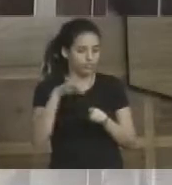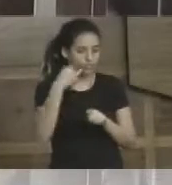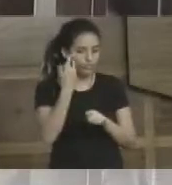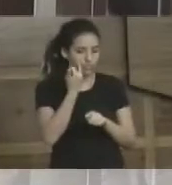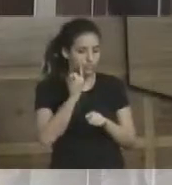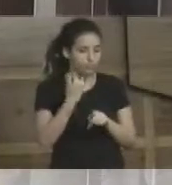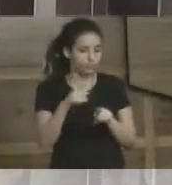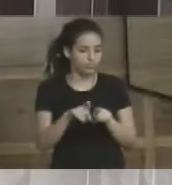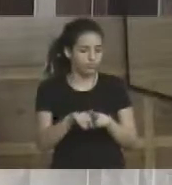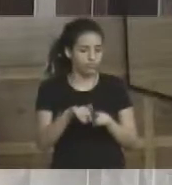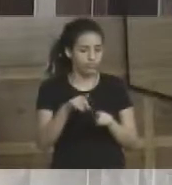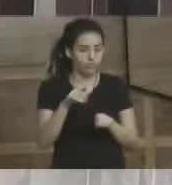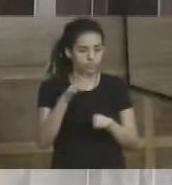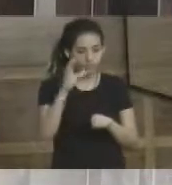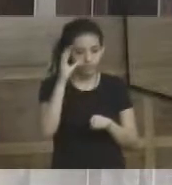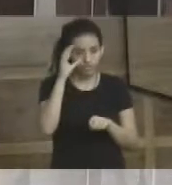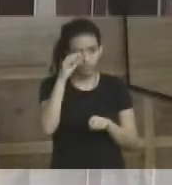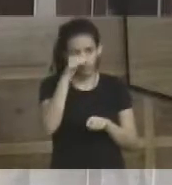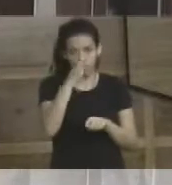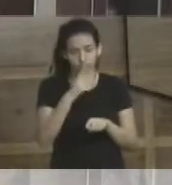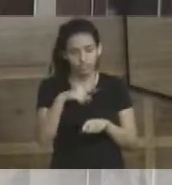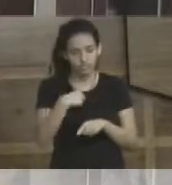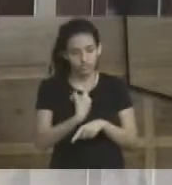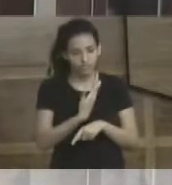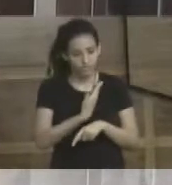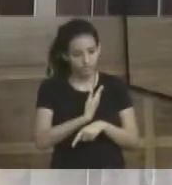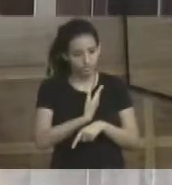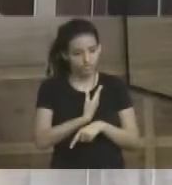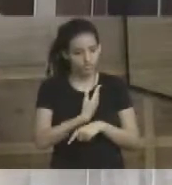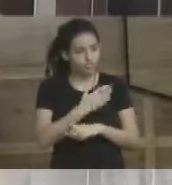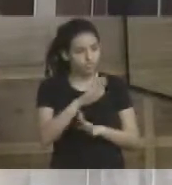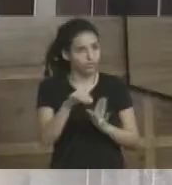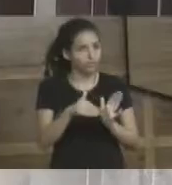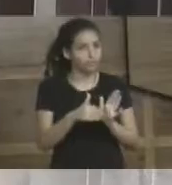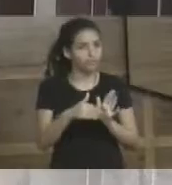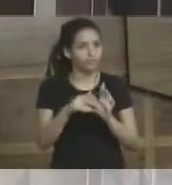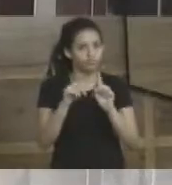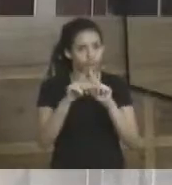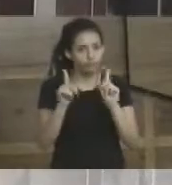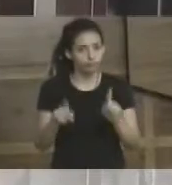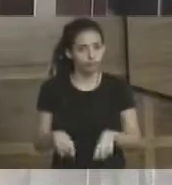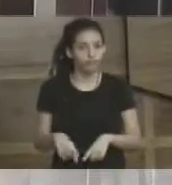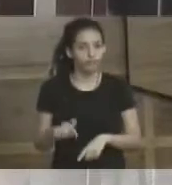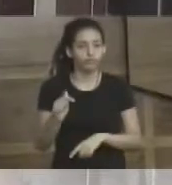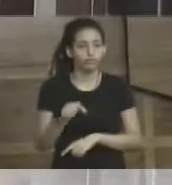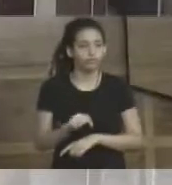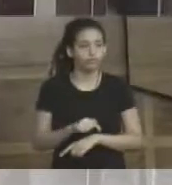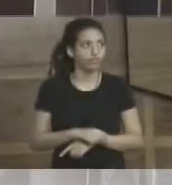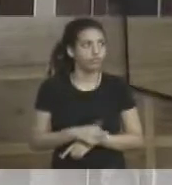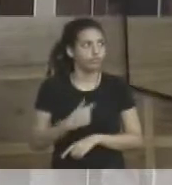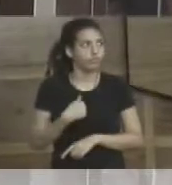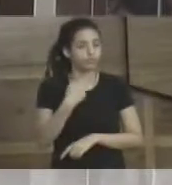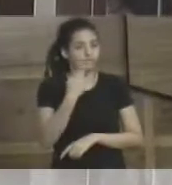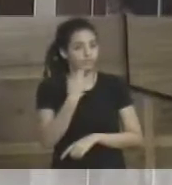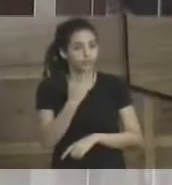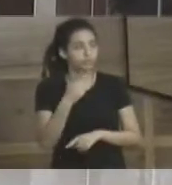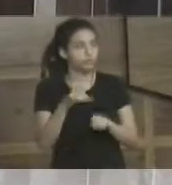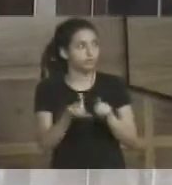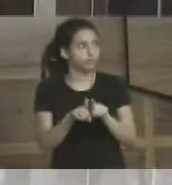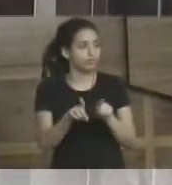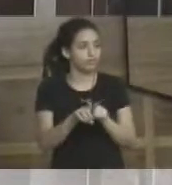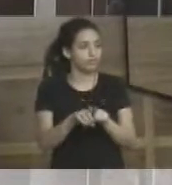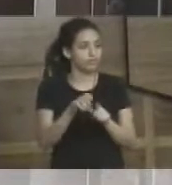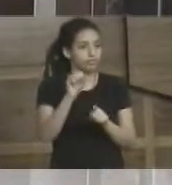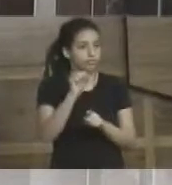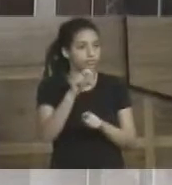Tite, pela parceria que a gente tem desenvolvido aí, a todas as servidoras dessa Casa Legislativa. Vou falar aqui da